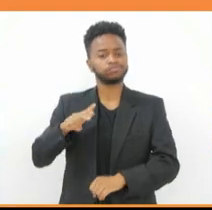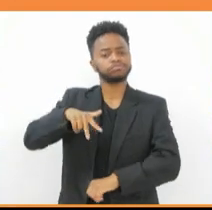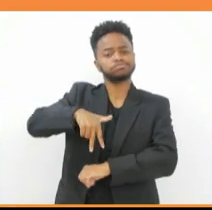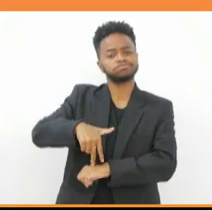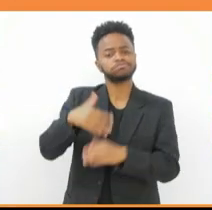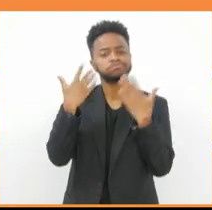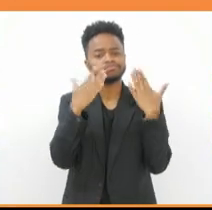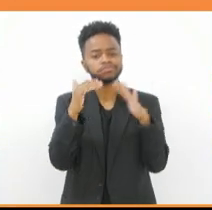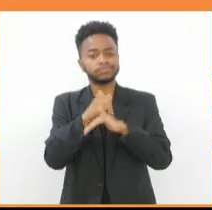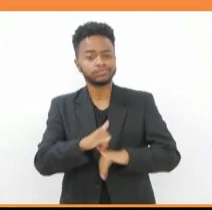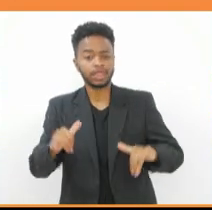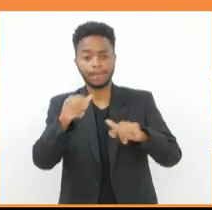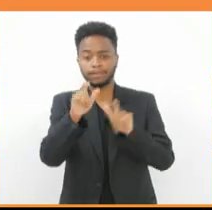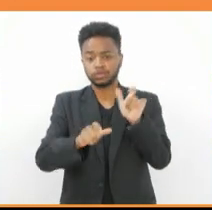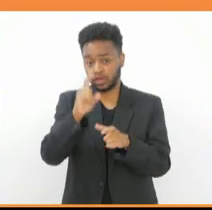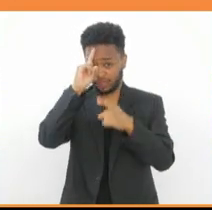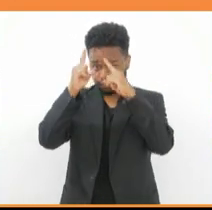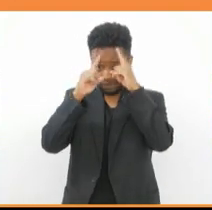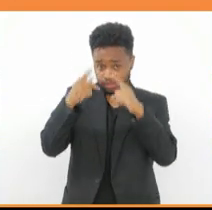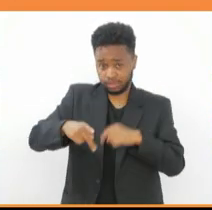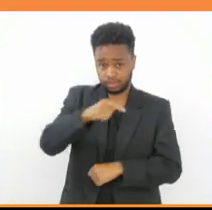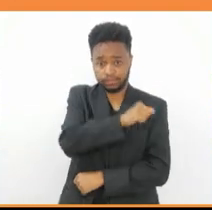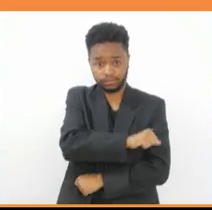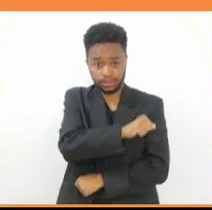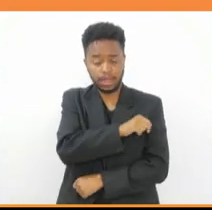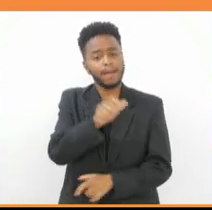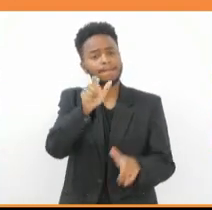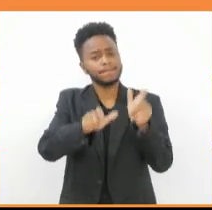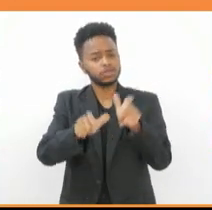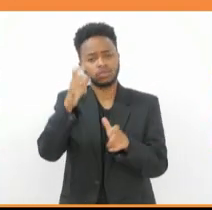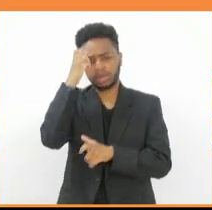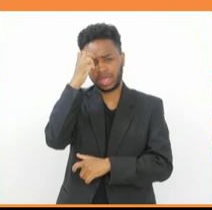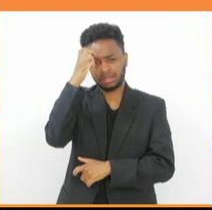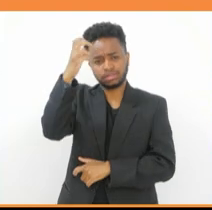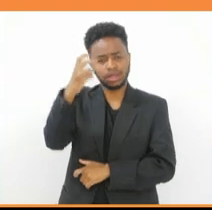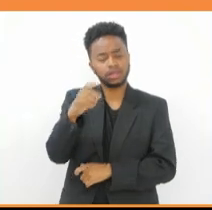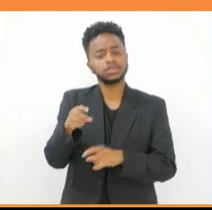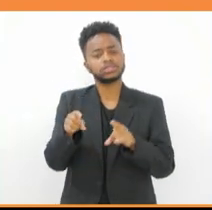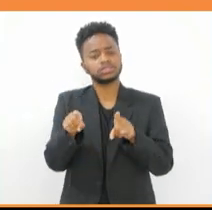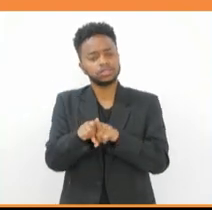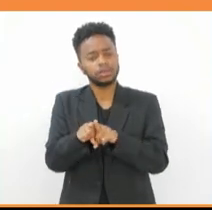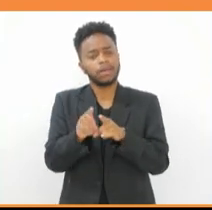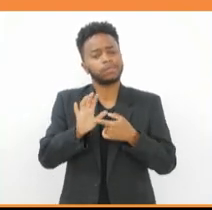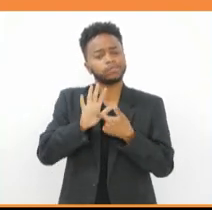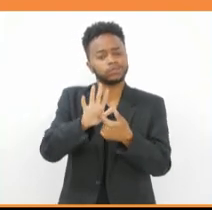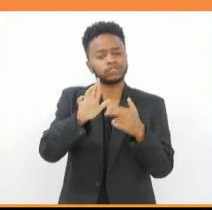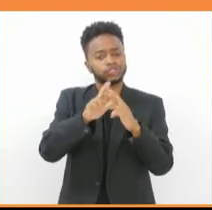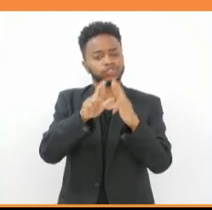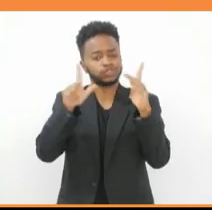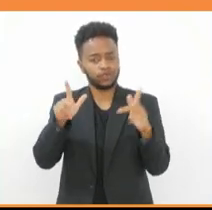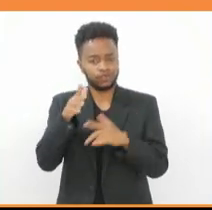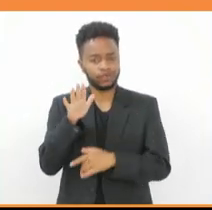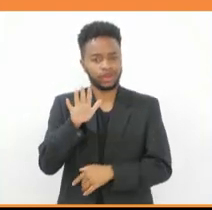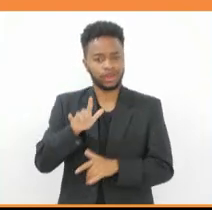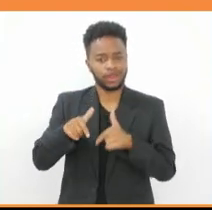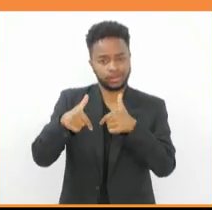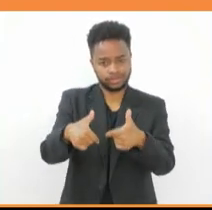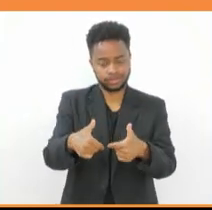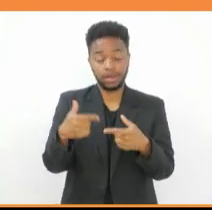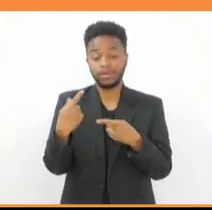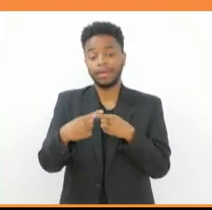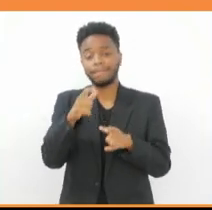inventores do Rio de Janeiro, pessoas inteligentíssimas que fazem a diferença. Pois é, o inventor